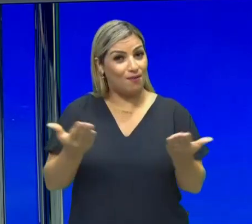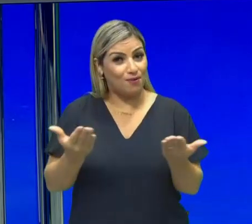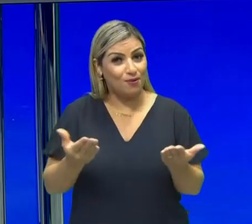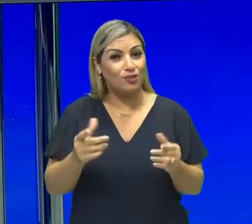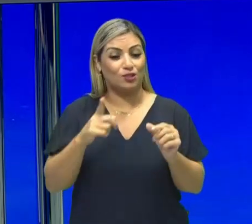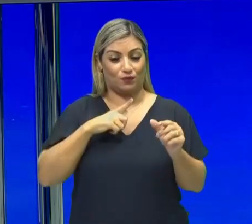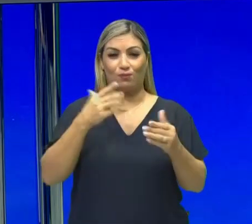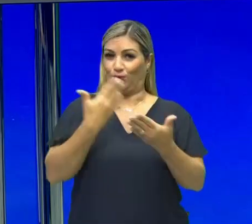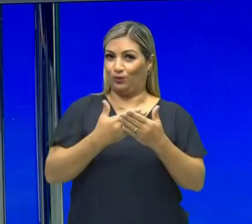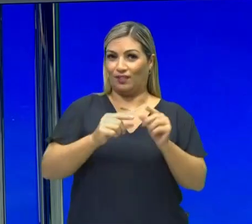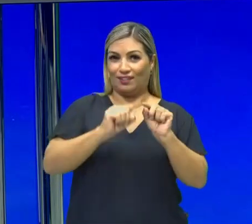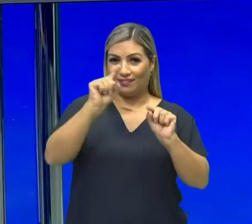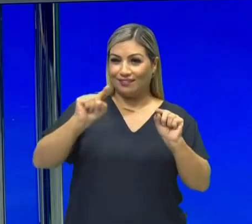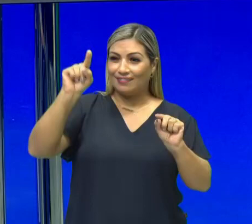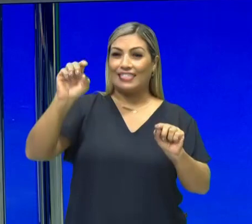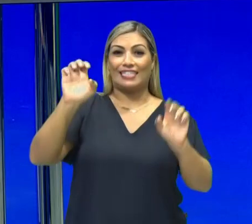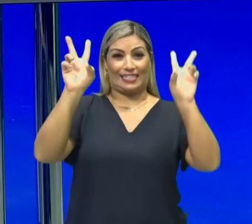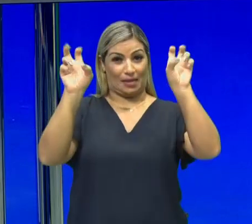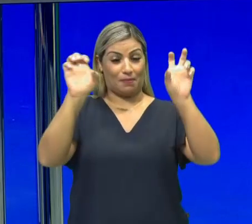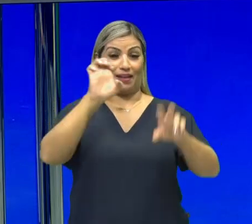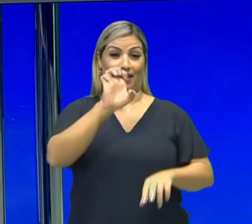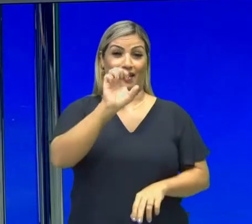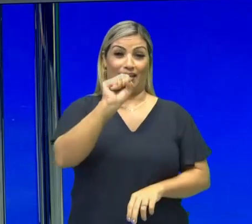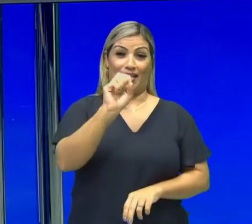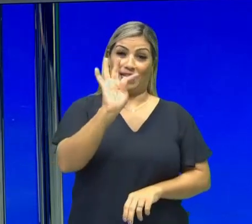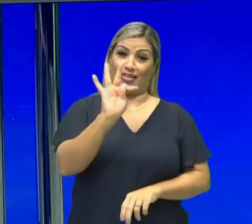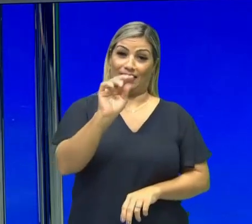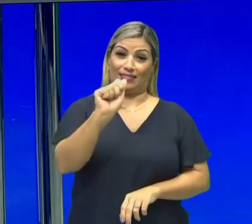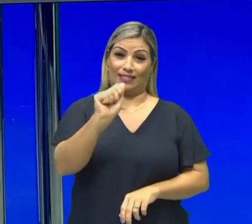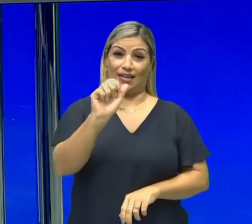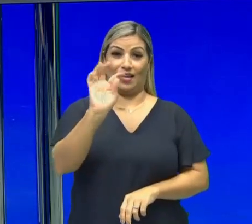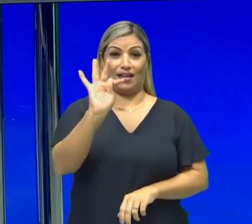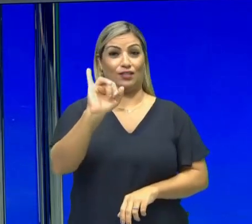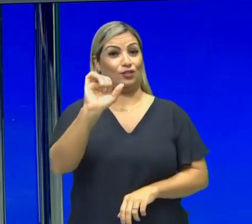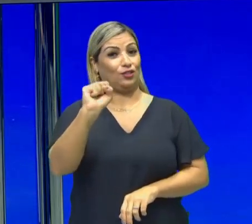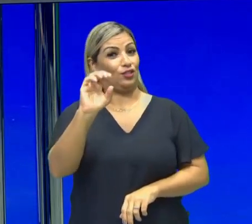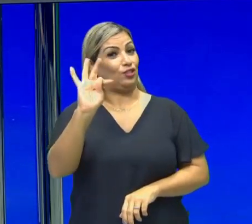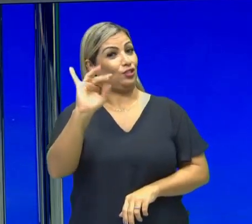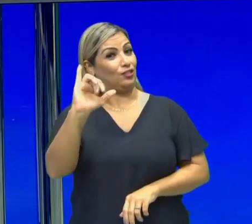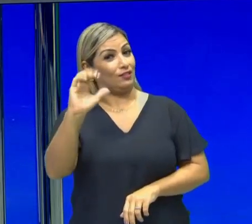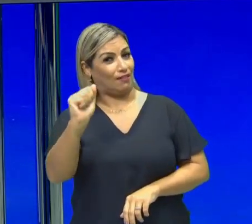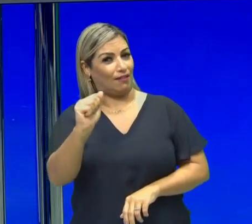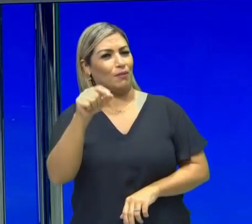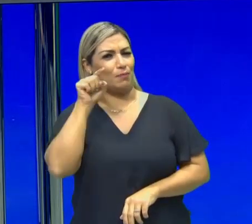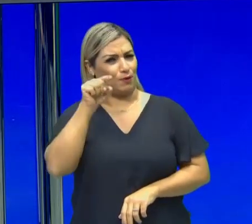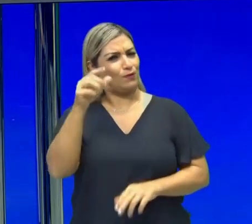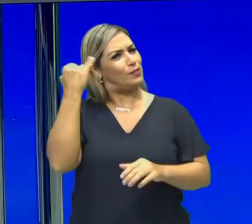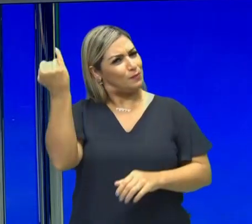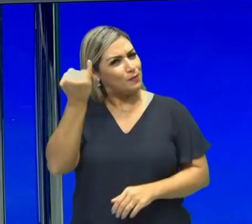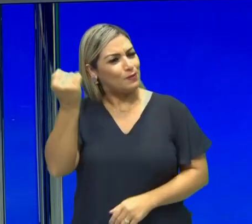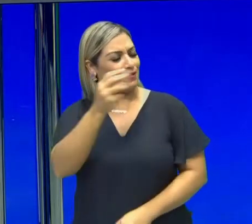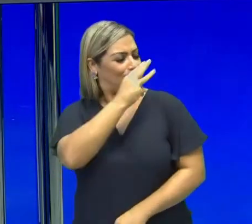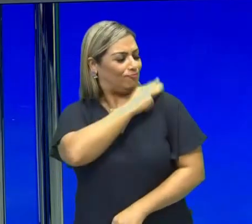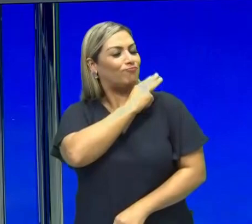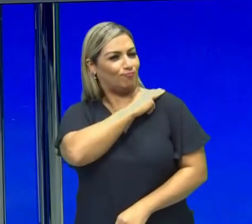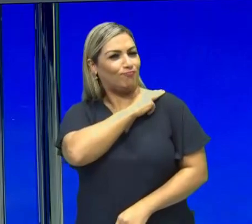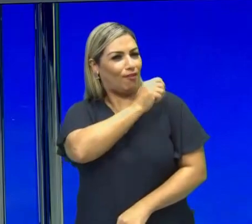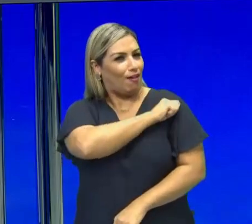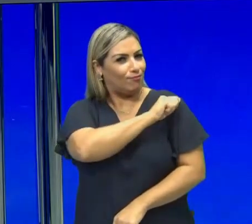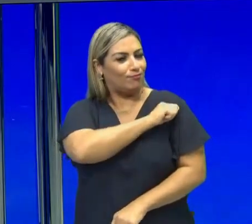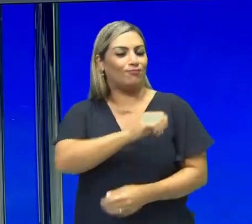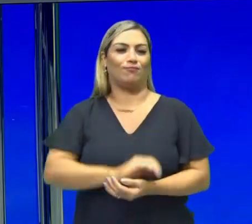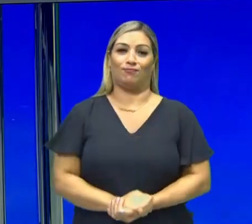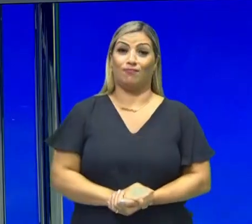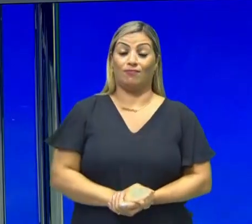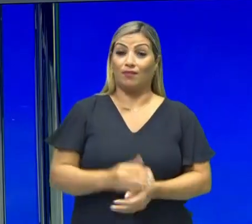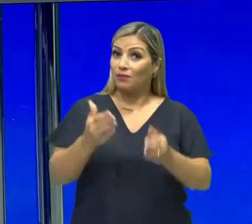Estatística, um conteúdo muito importante para você, aluno e estudante da terceira série do Ensino Médio. Agora eu quero